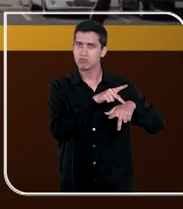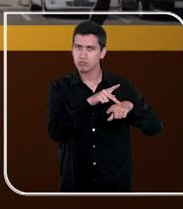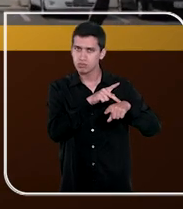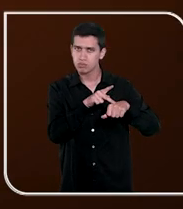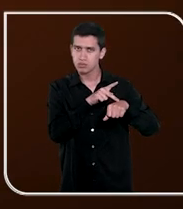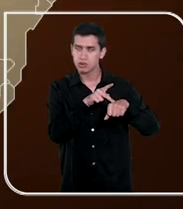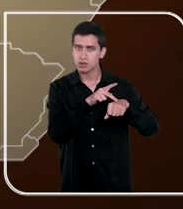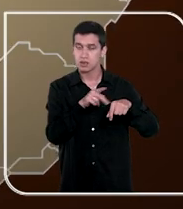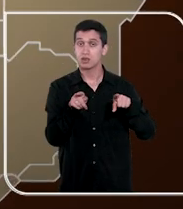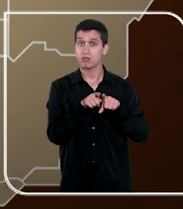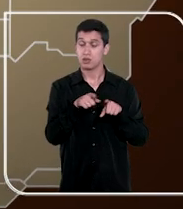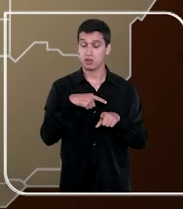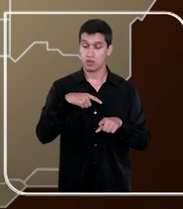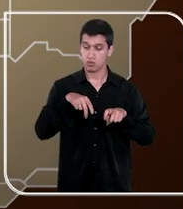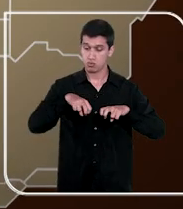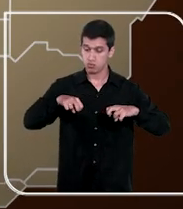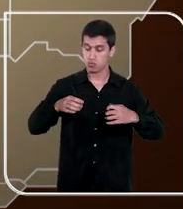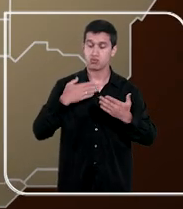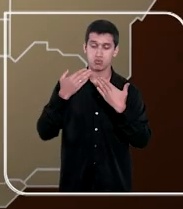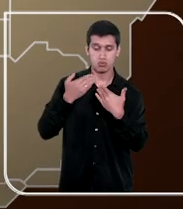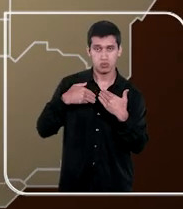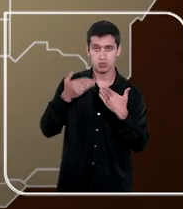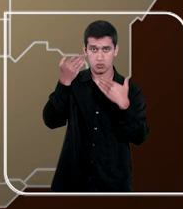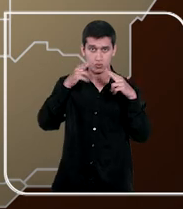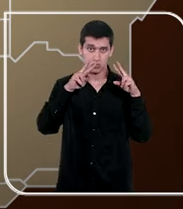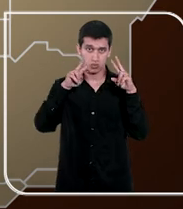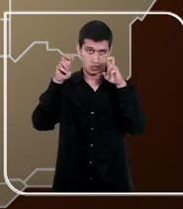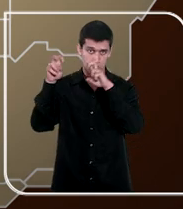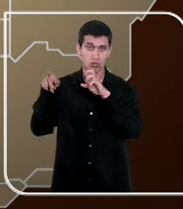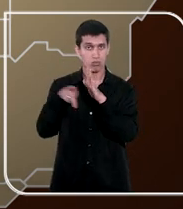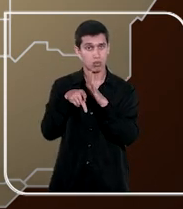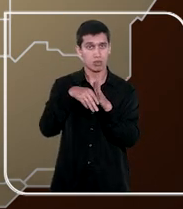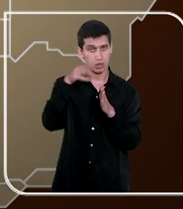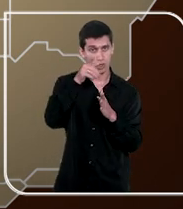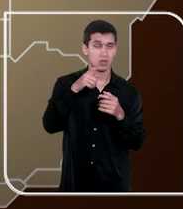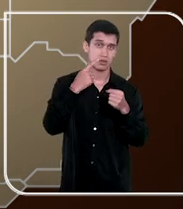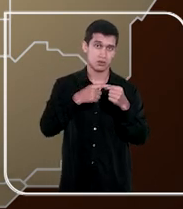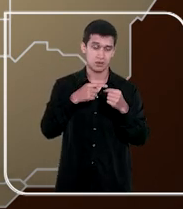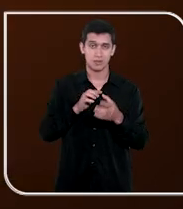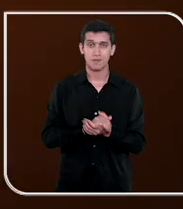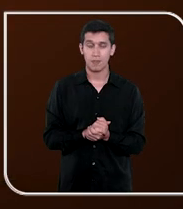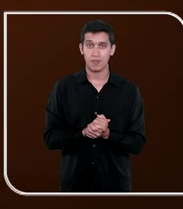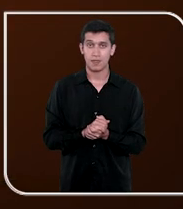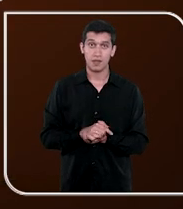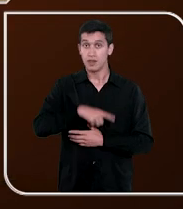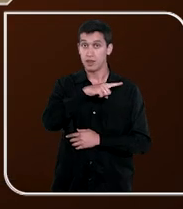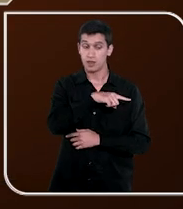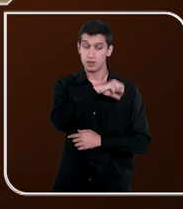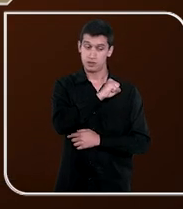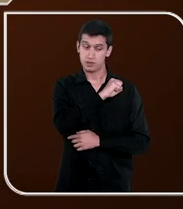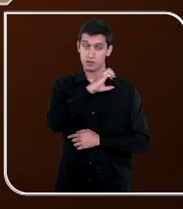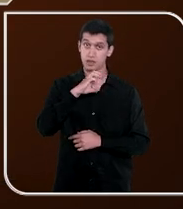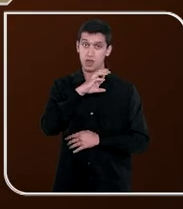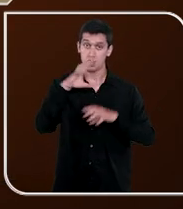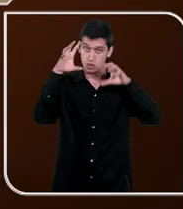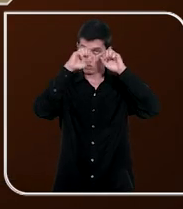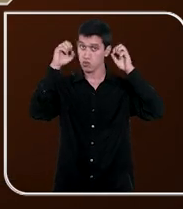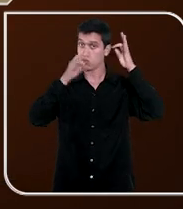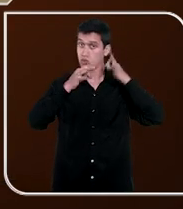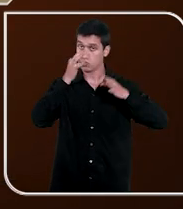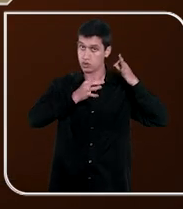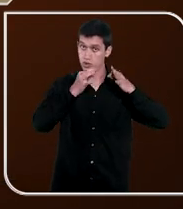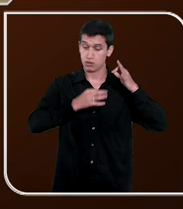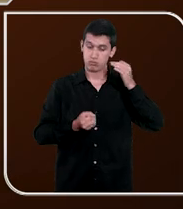pessoa negra. Foram realizadas rodas de conversa sobre o tema em comarcas do interior. Em Santa Catarina, o Tribunal de